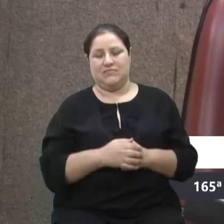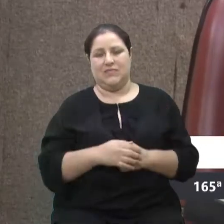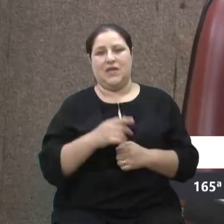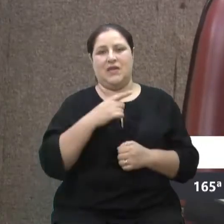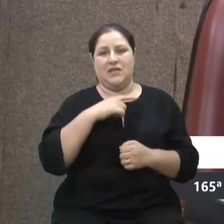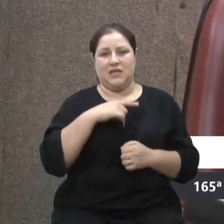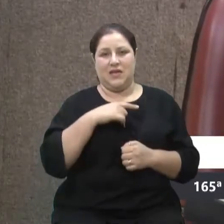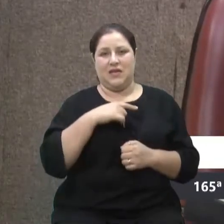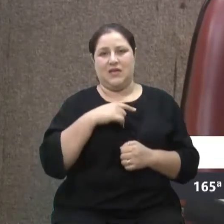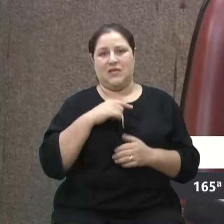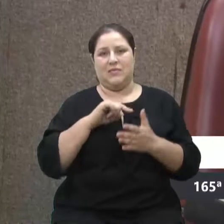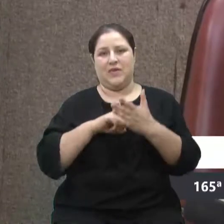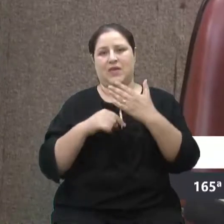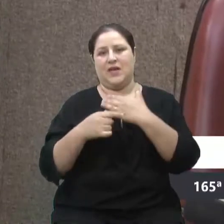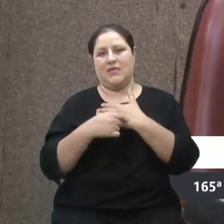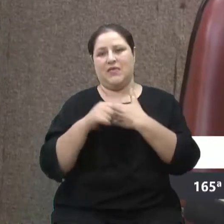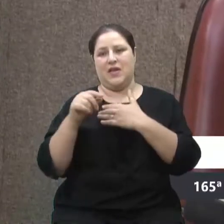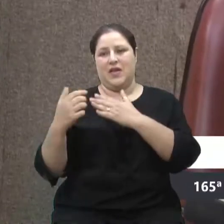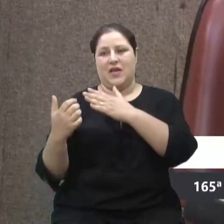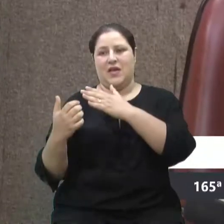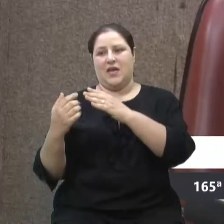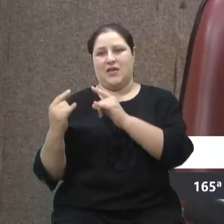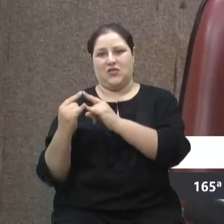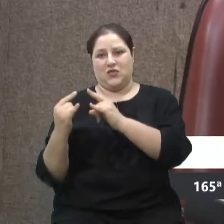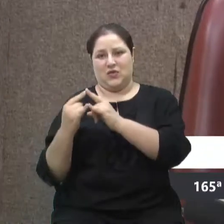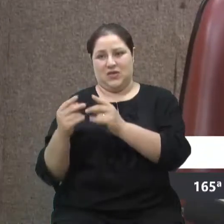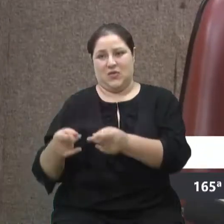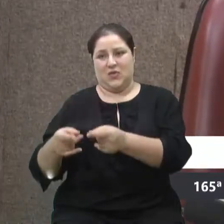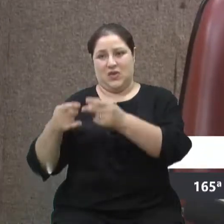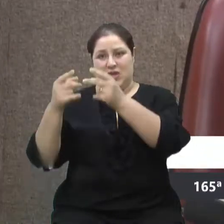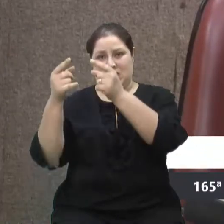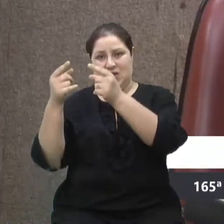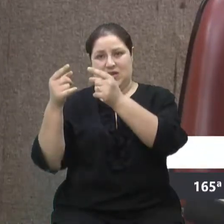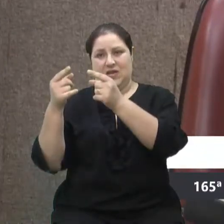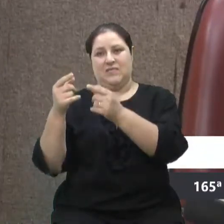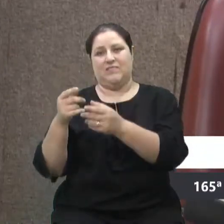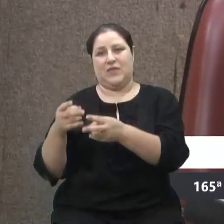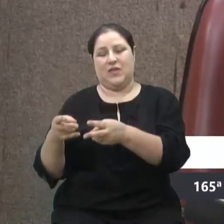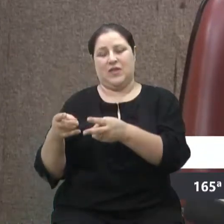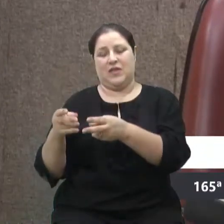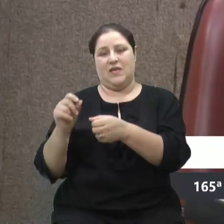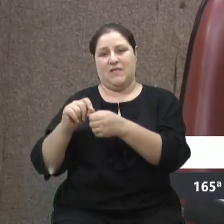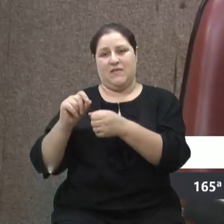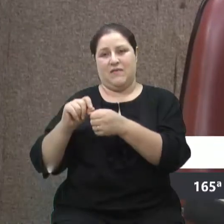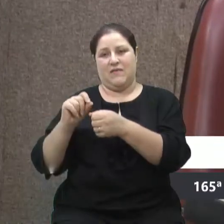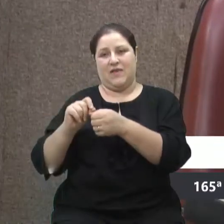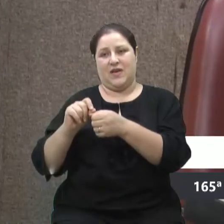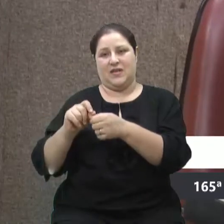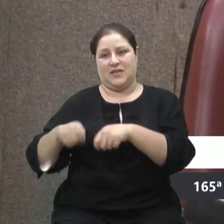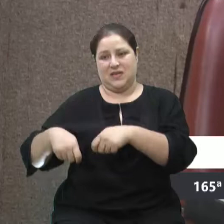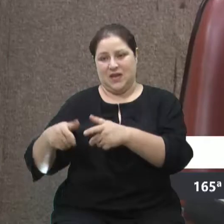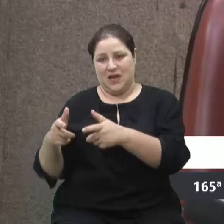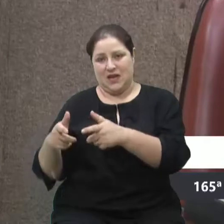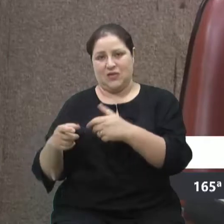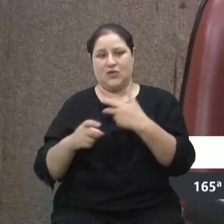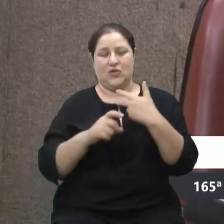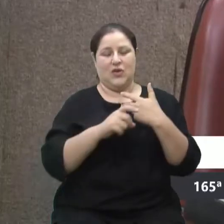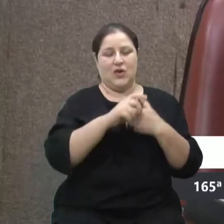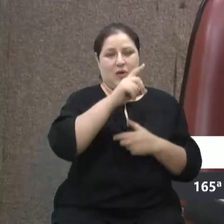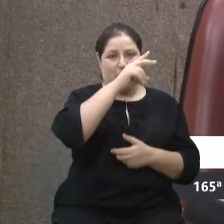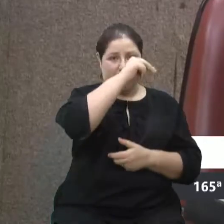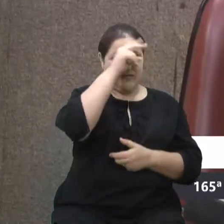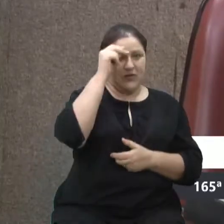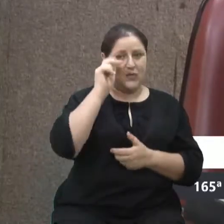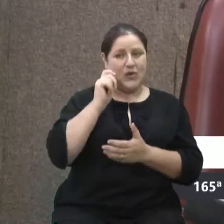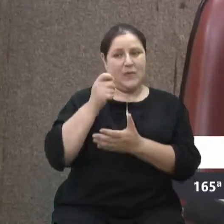a conta. Então, se nós fizermos essa alteração, que eu vou trazer os números para apresentar para vocês, com certeza vai ter dinheiro para fazer as suas obras, vereador